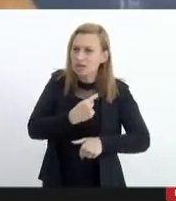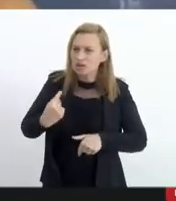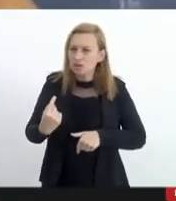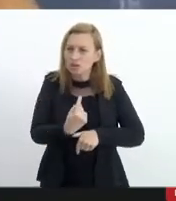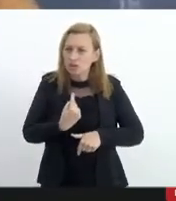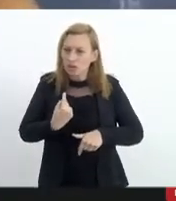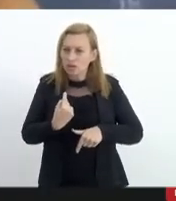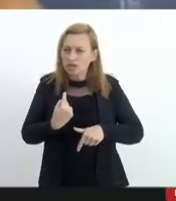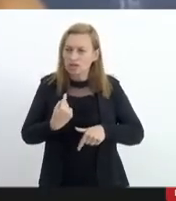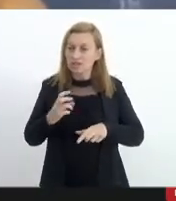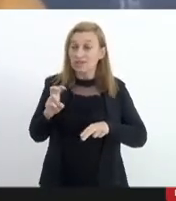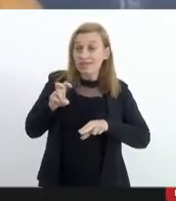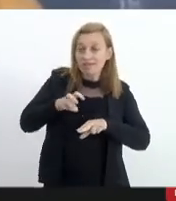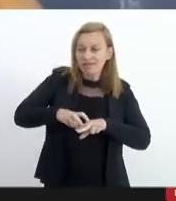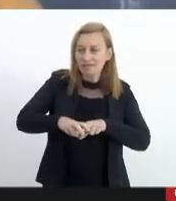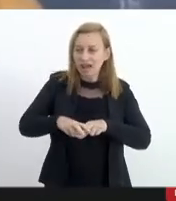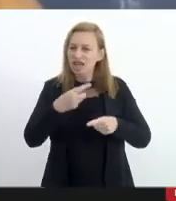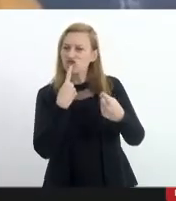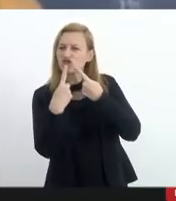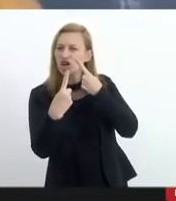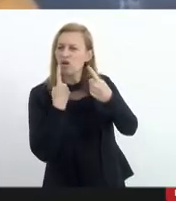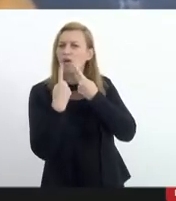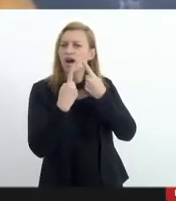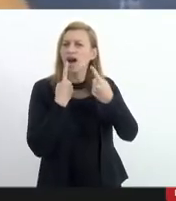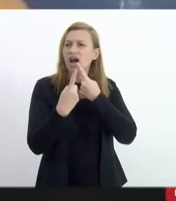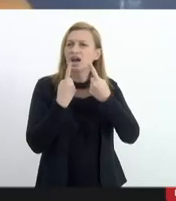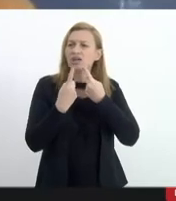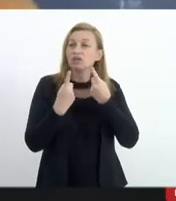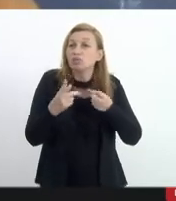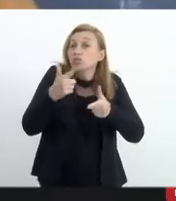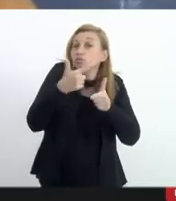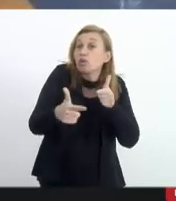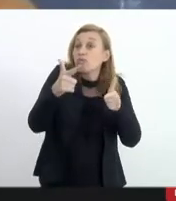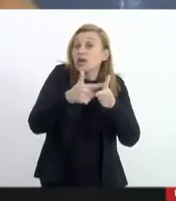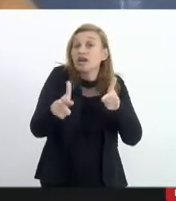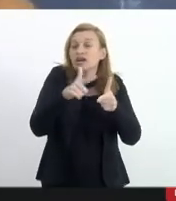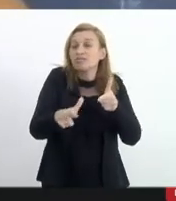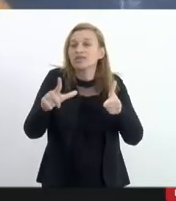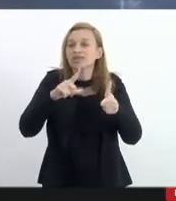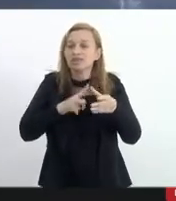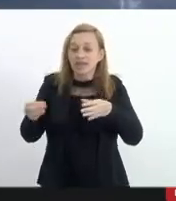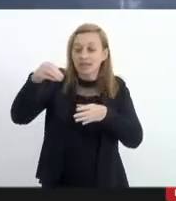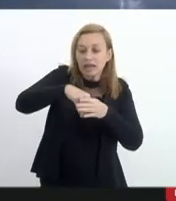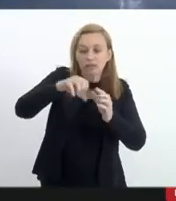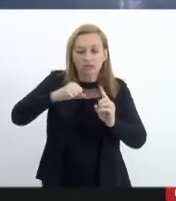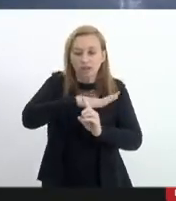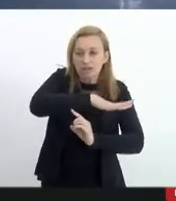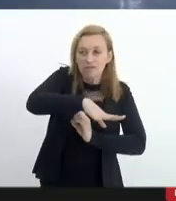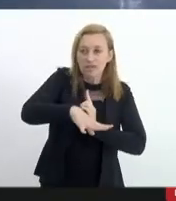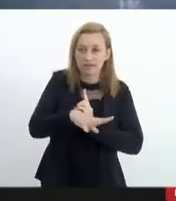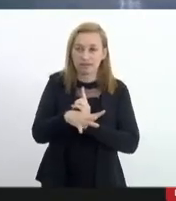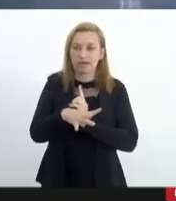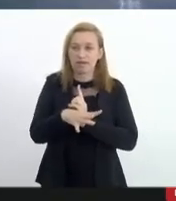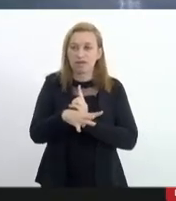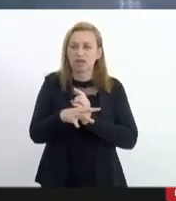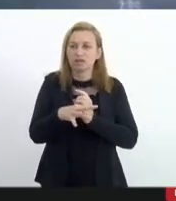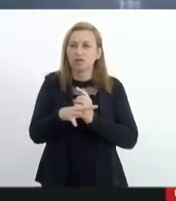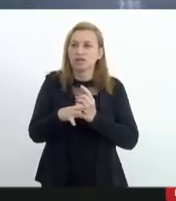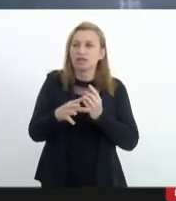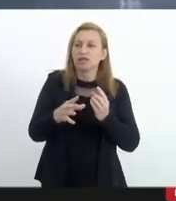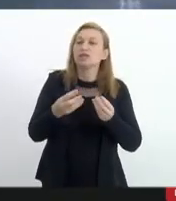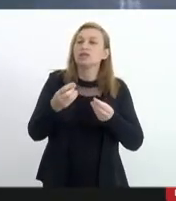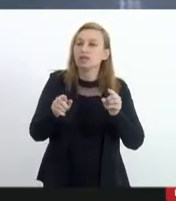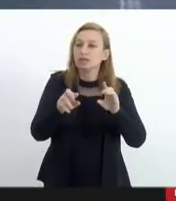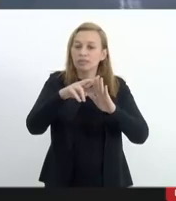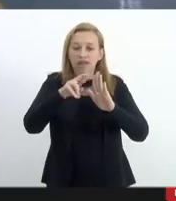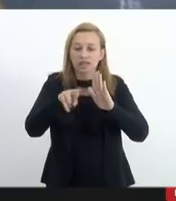público de sentar e dialogar sobre os problemas que atingem a nossa população e as formas de enfrentamento